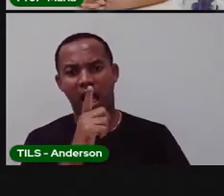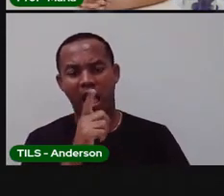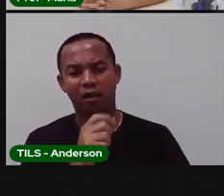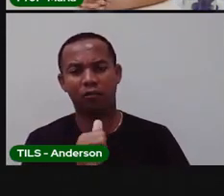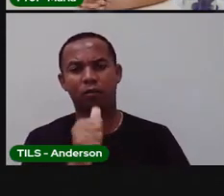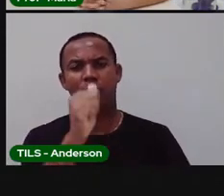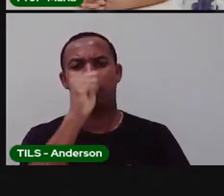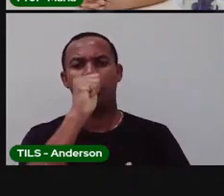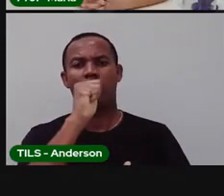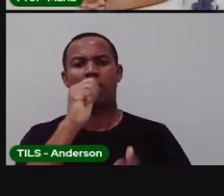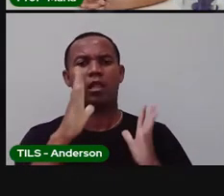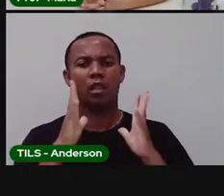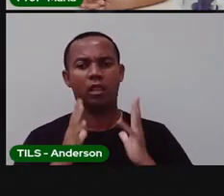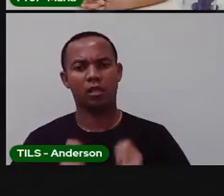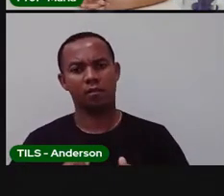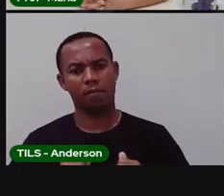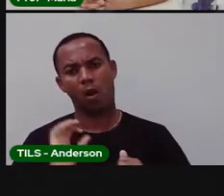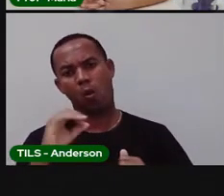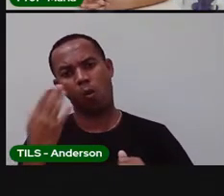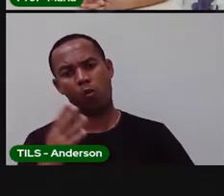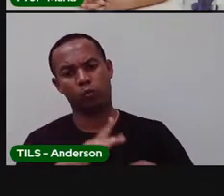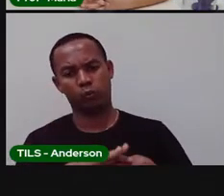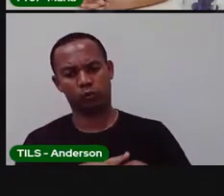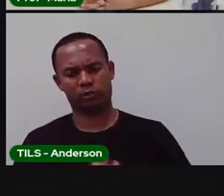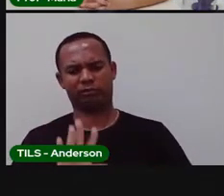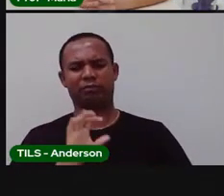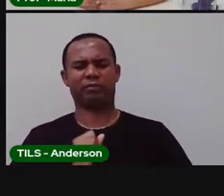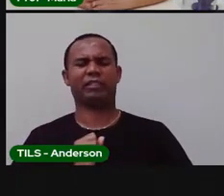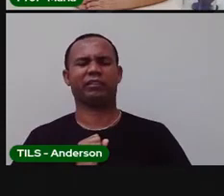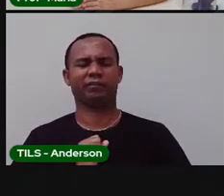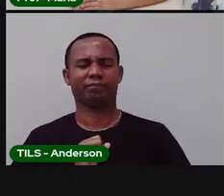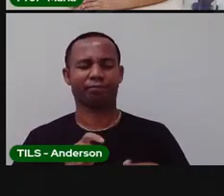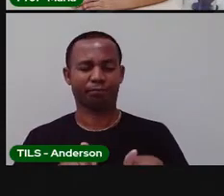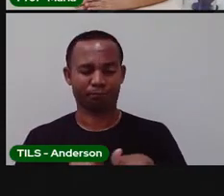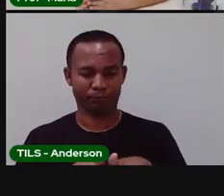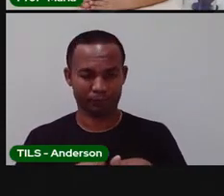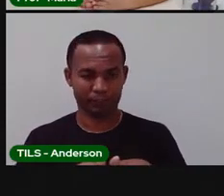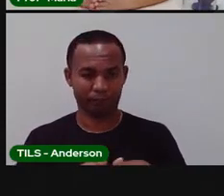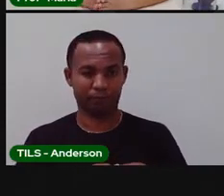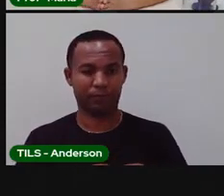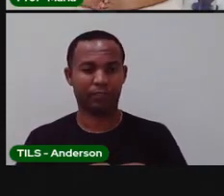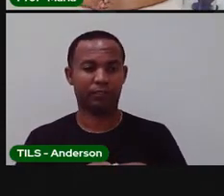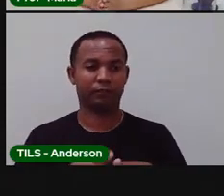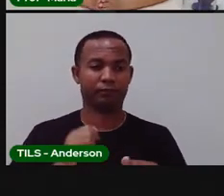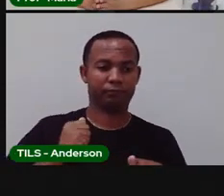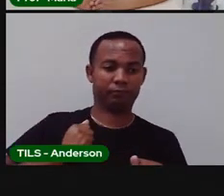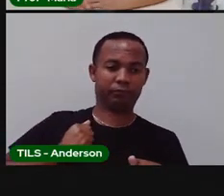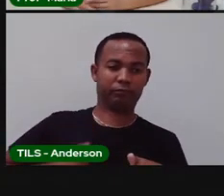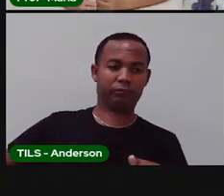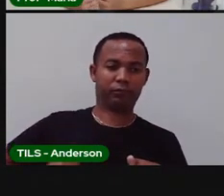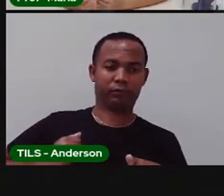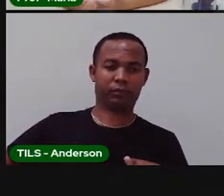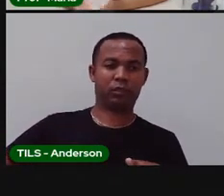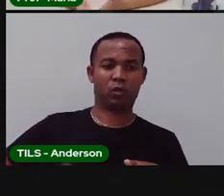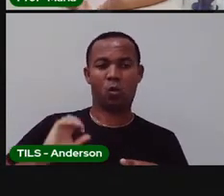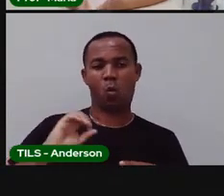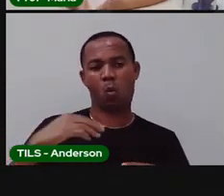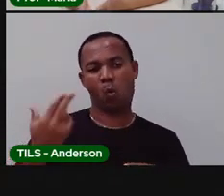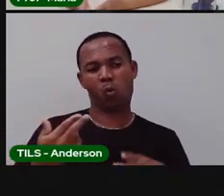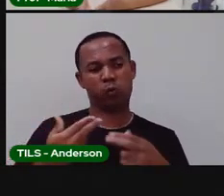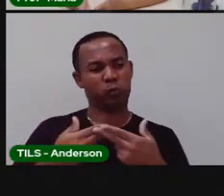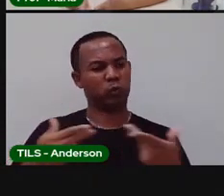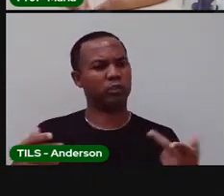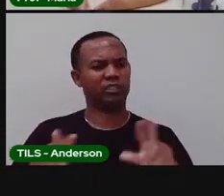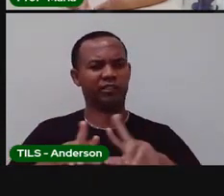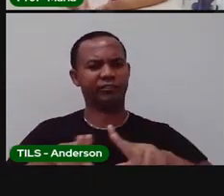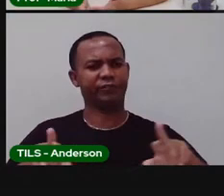água potável contaminada. Essa contaminação pode ocorrer por fezes humanas ou de animais ou por outras coisas que